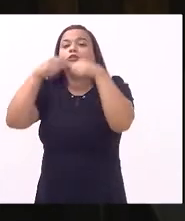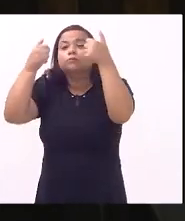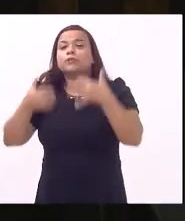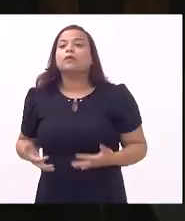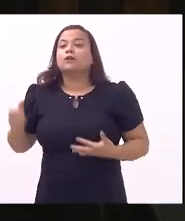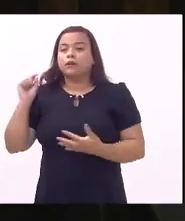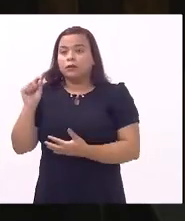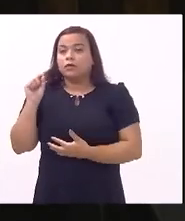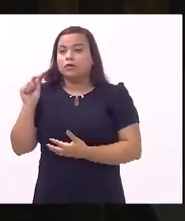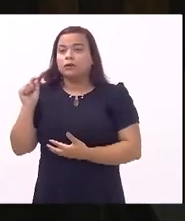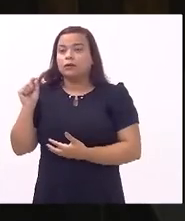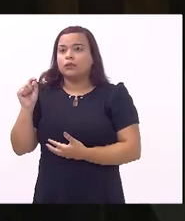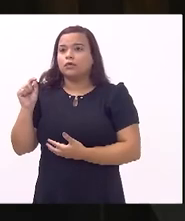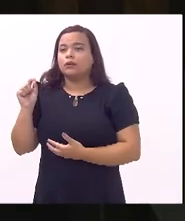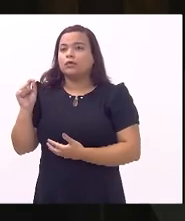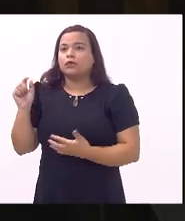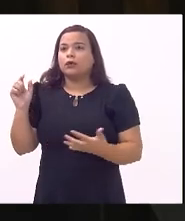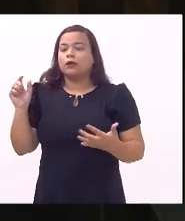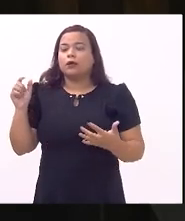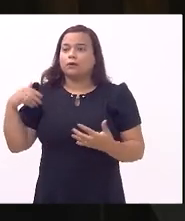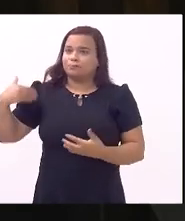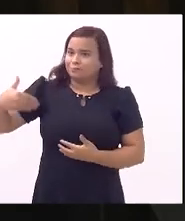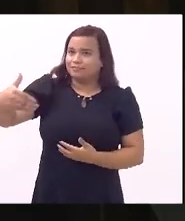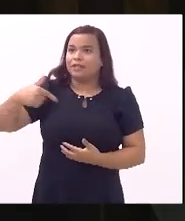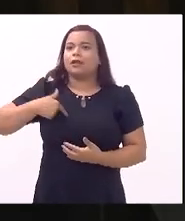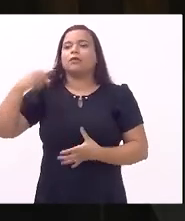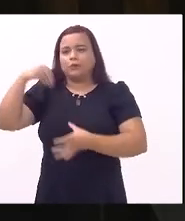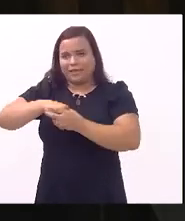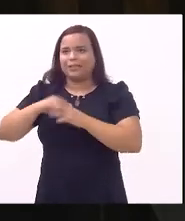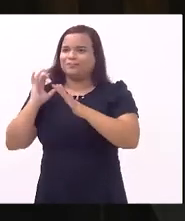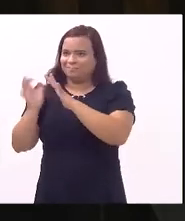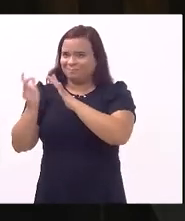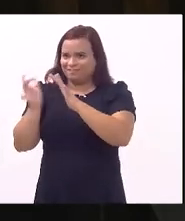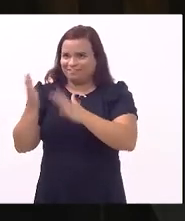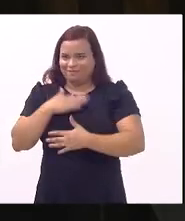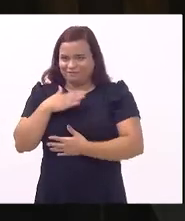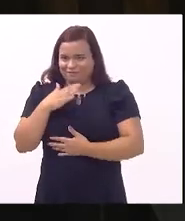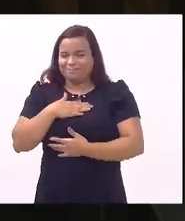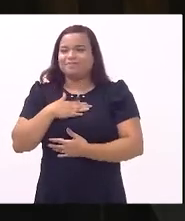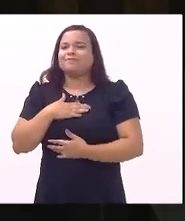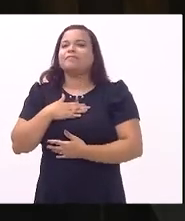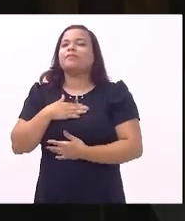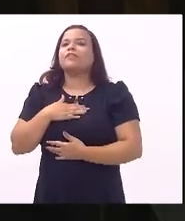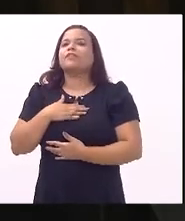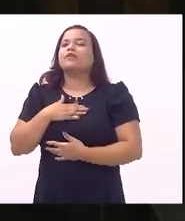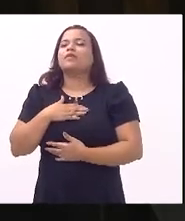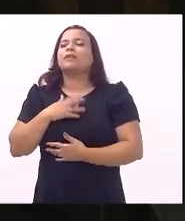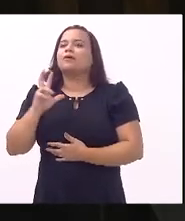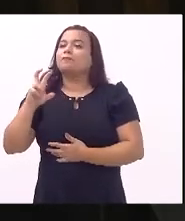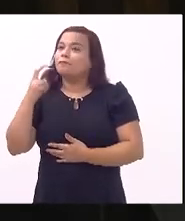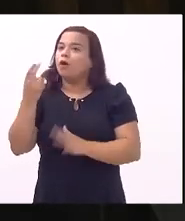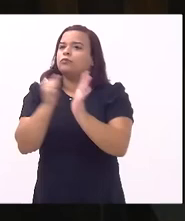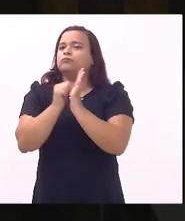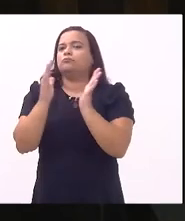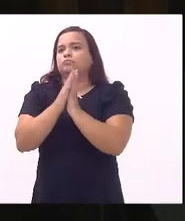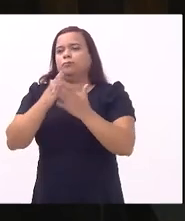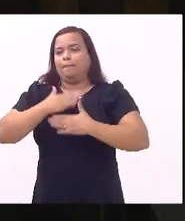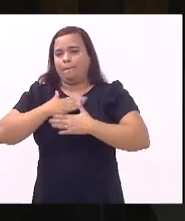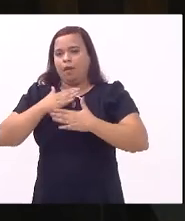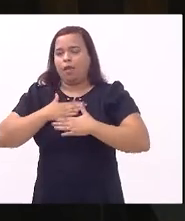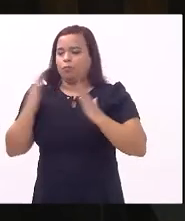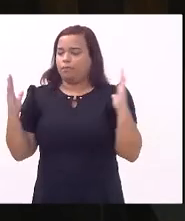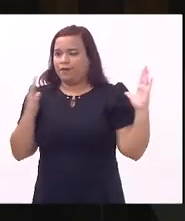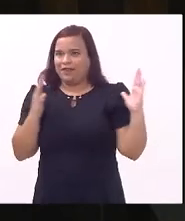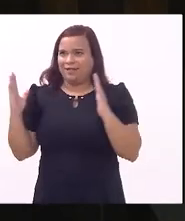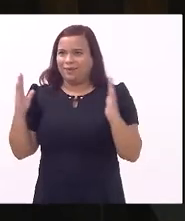daqui a alguns dias estarei na minha rede social também fazendo né prestando contas do meu mandato eu costumo